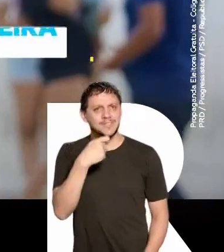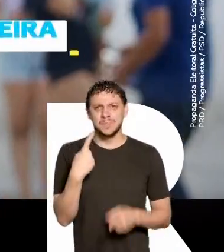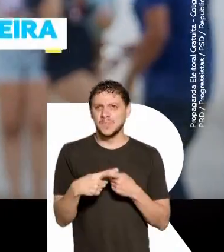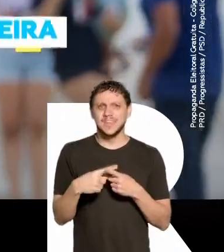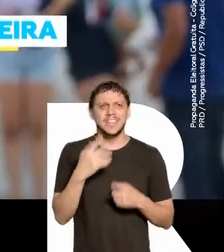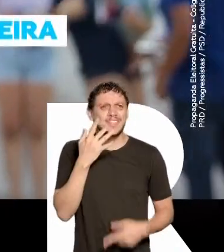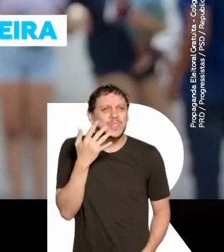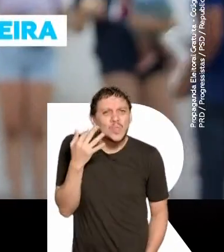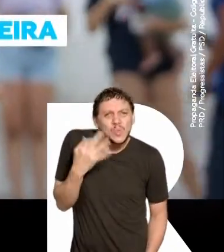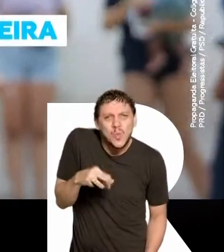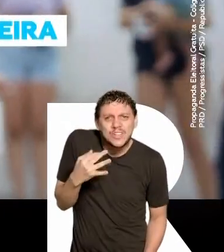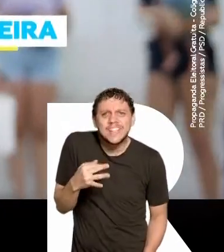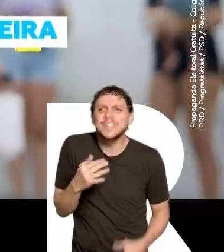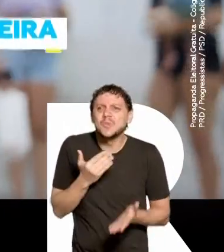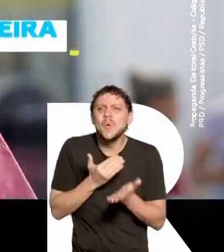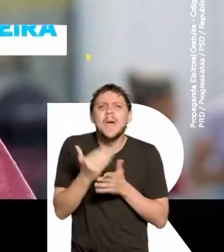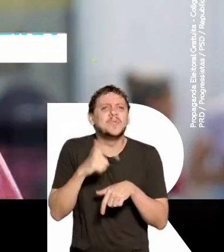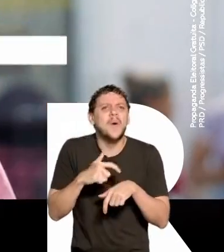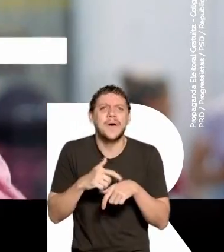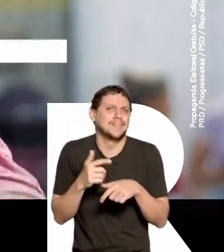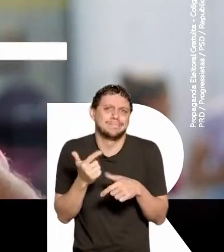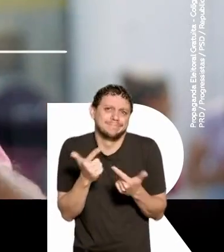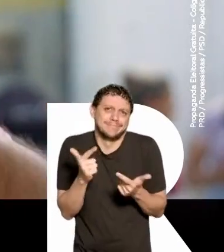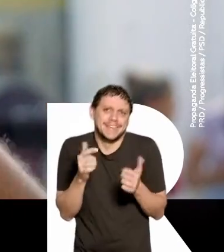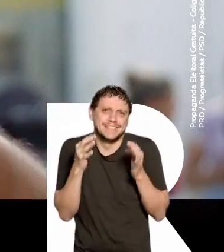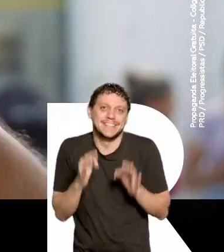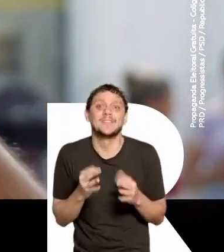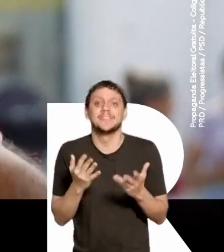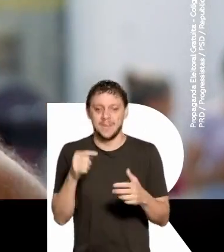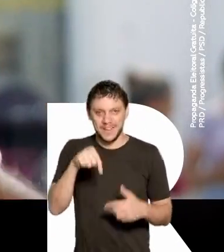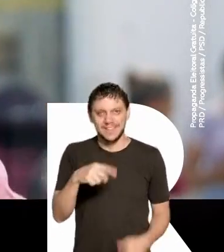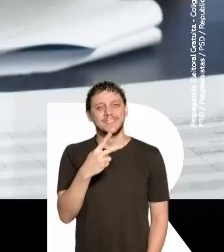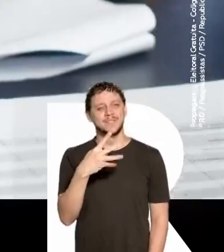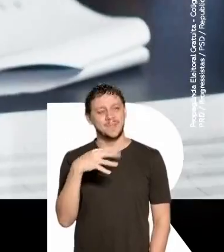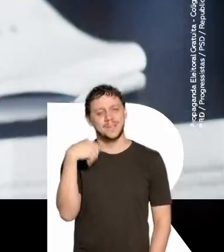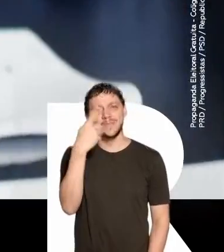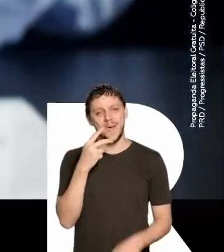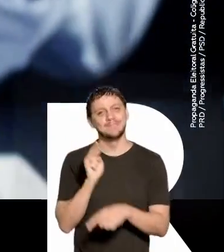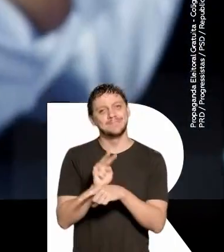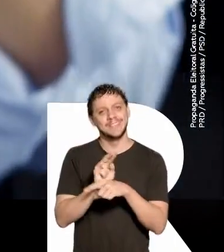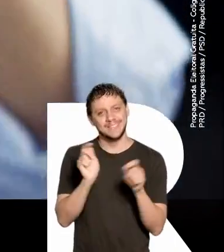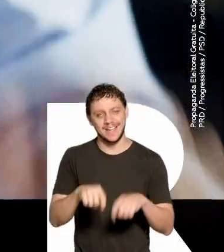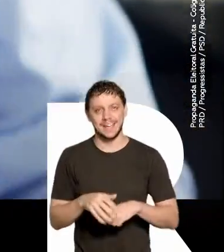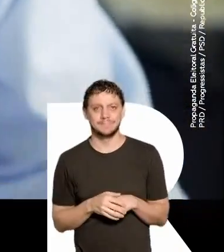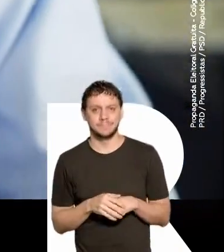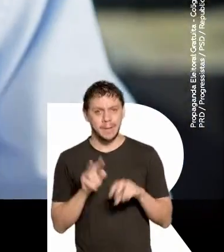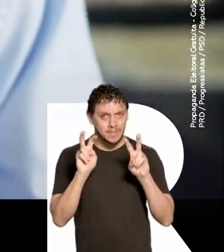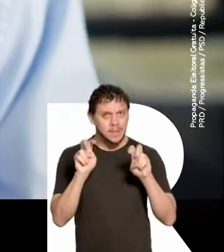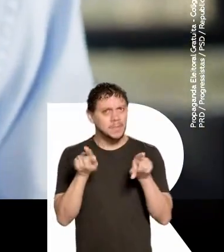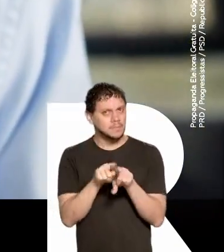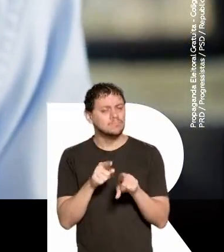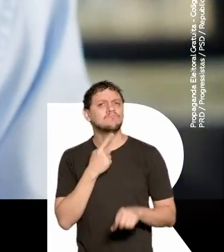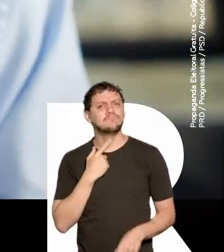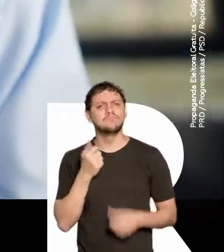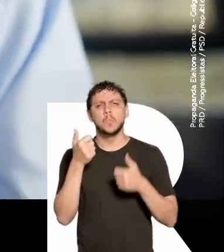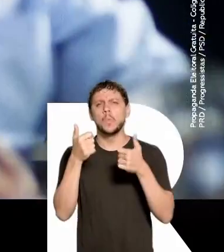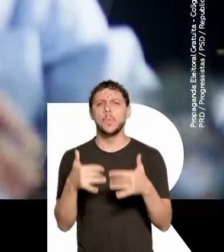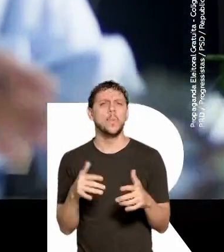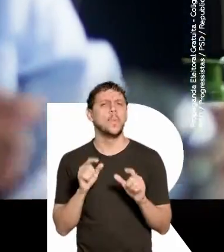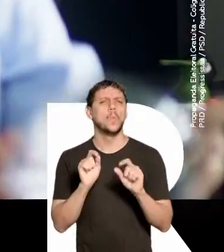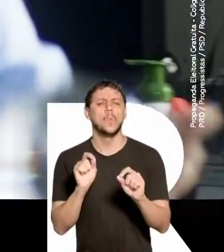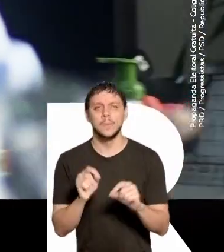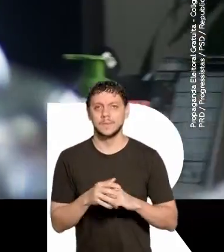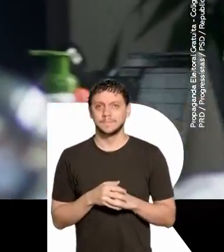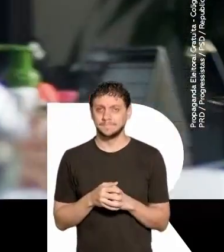muito bom deter dentista, que dor de dente não tem hora. E a UPA aqui é 24 horas, viu? Tem um assunto também que eu queria compartilhar com você.